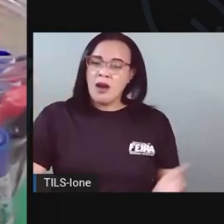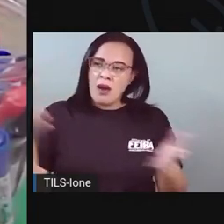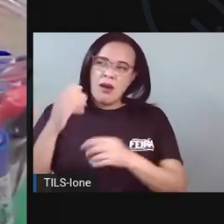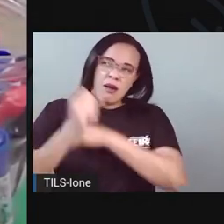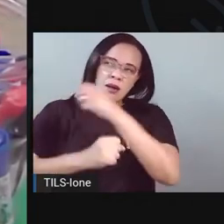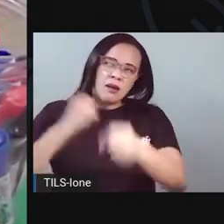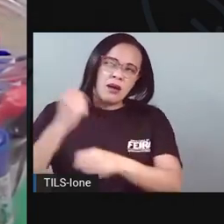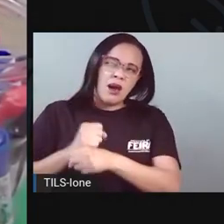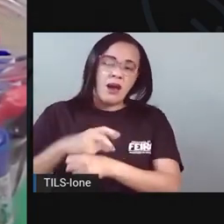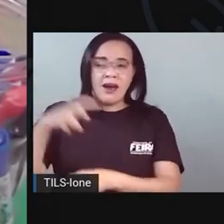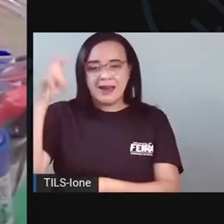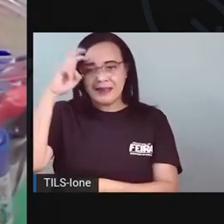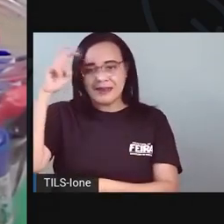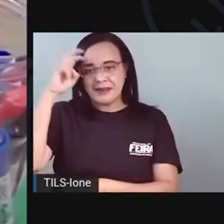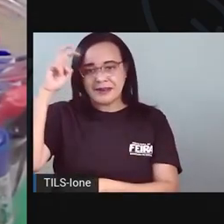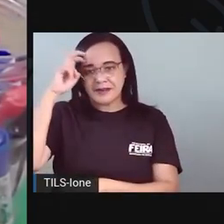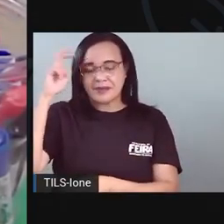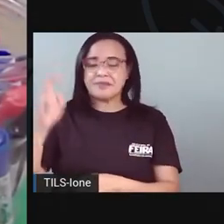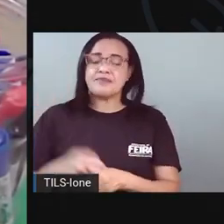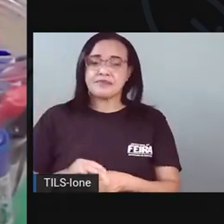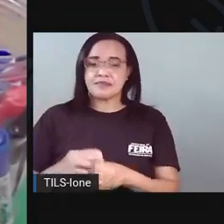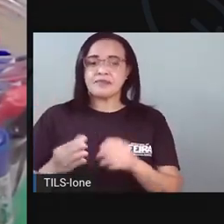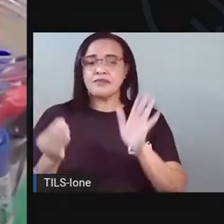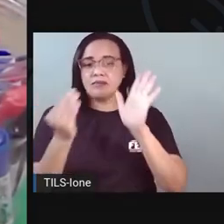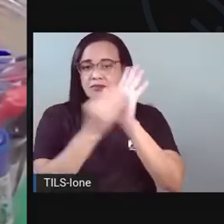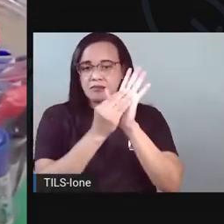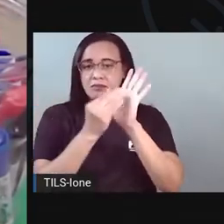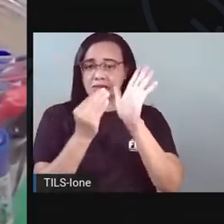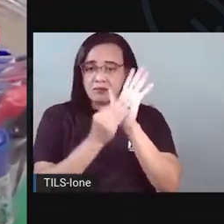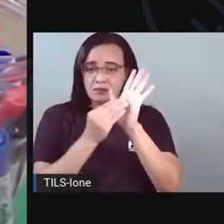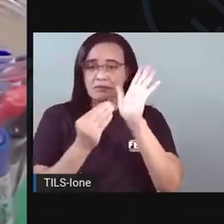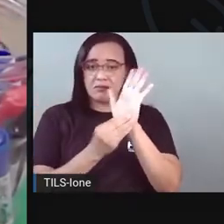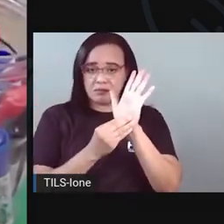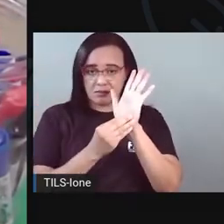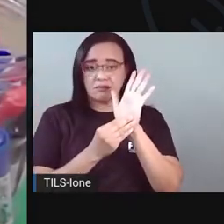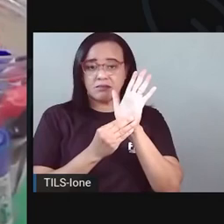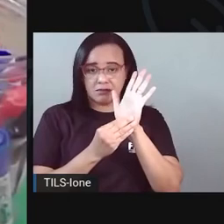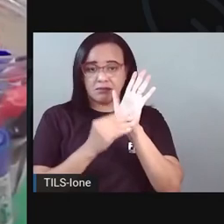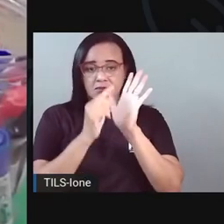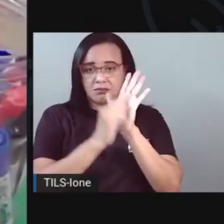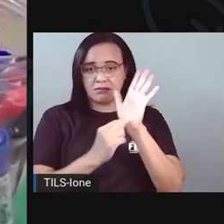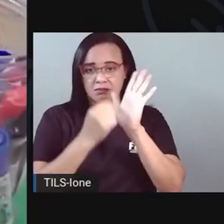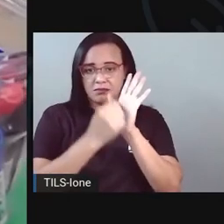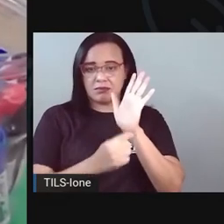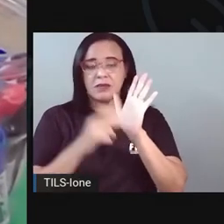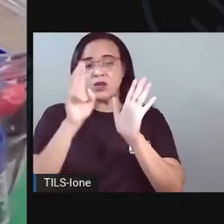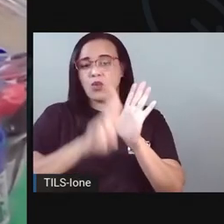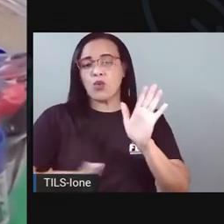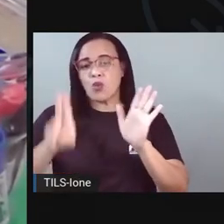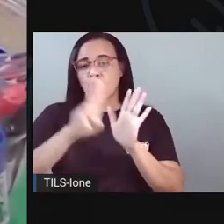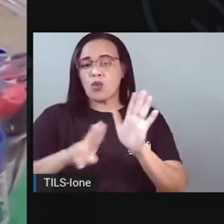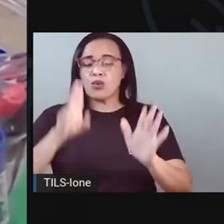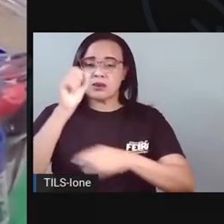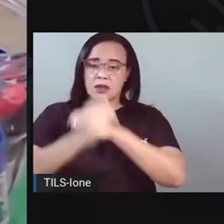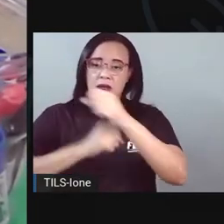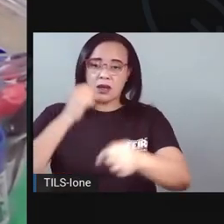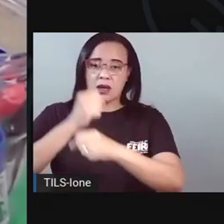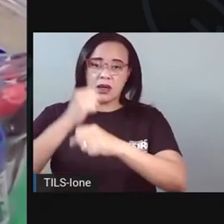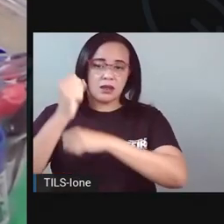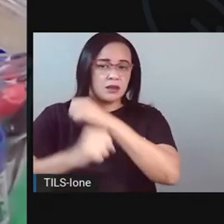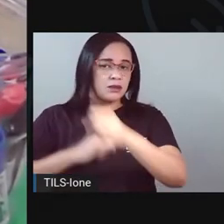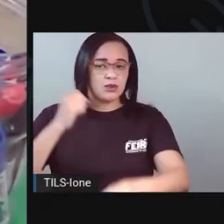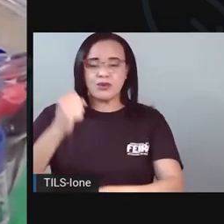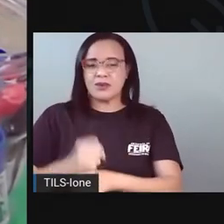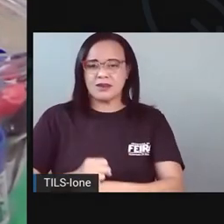vou mudando e vou marcando o meu calendário. E aí você tem um calendário que você pode usar vários anos. A mágica vai acontecer e a